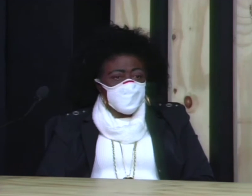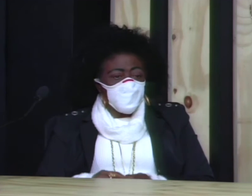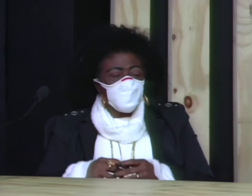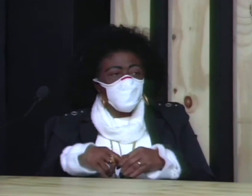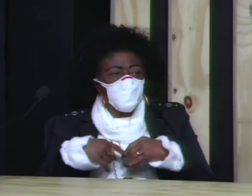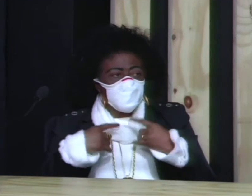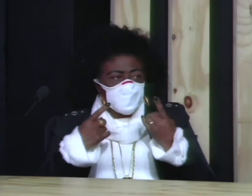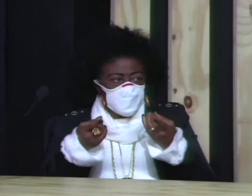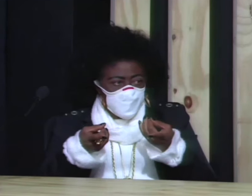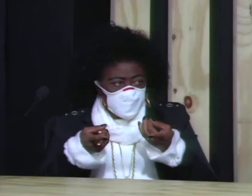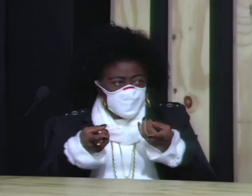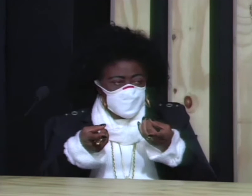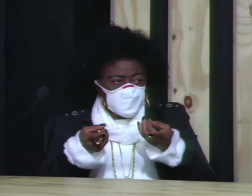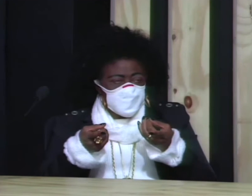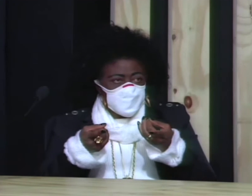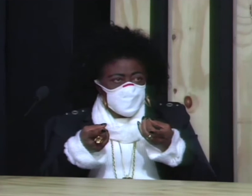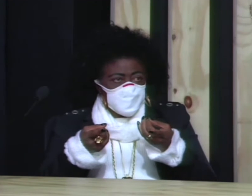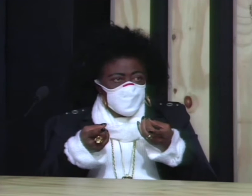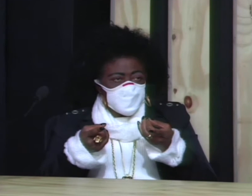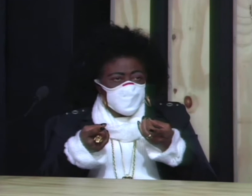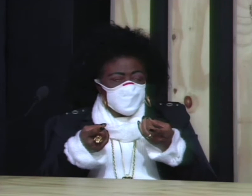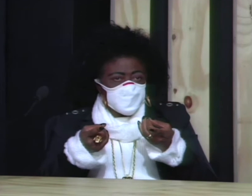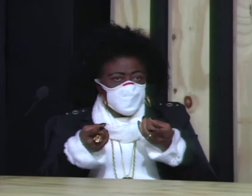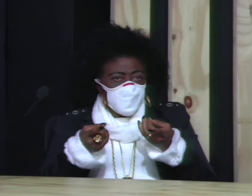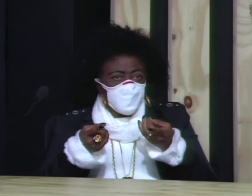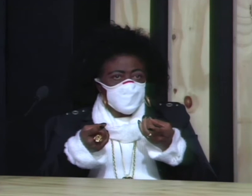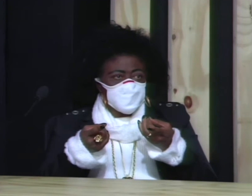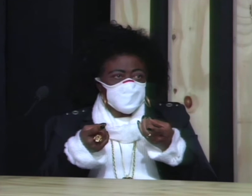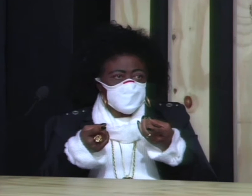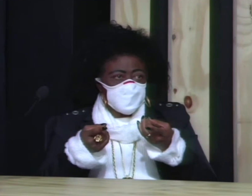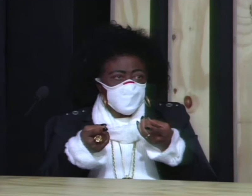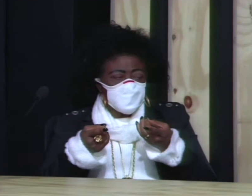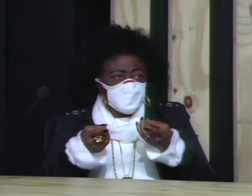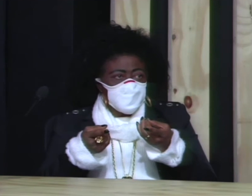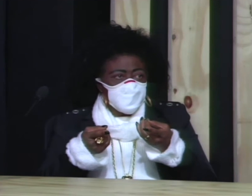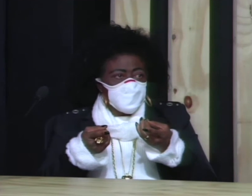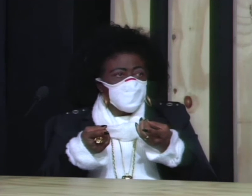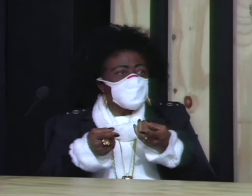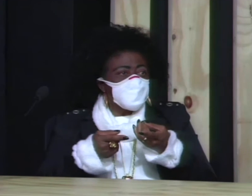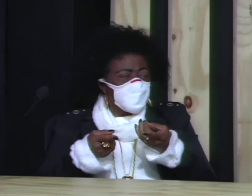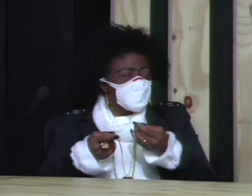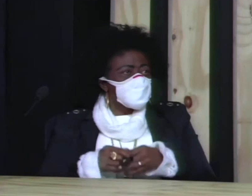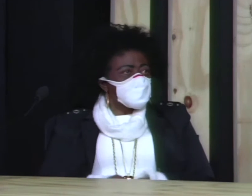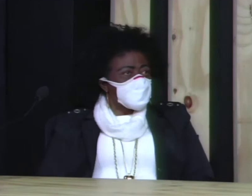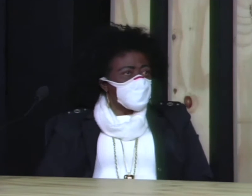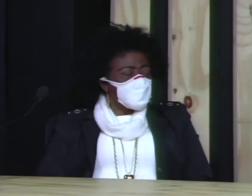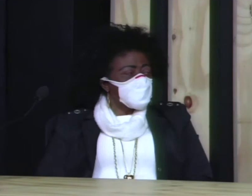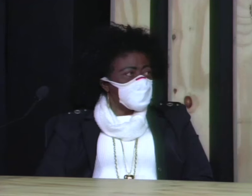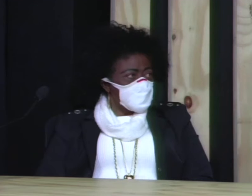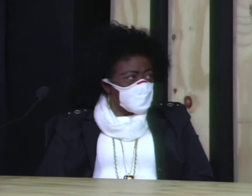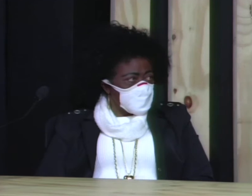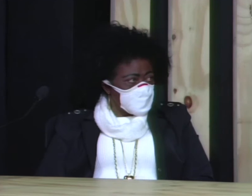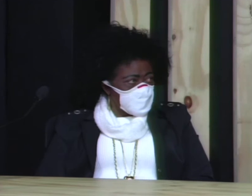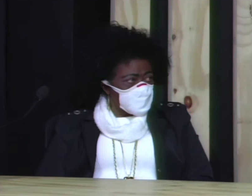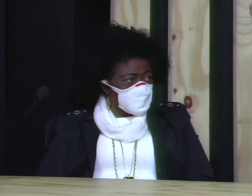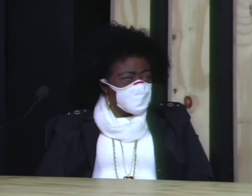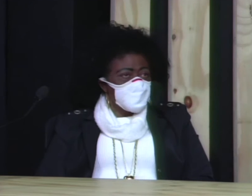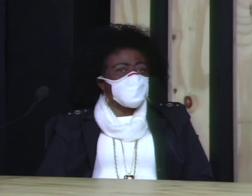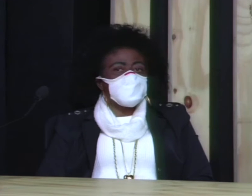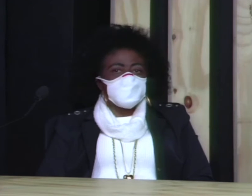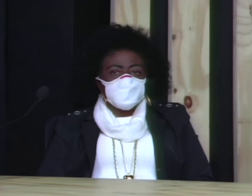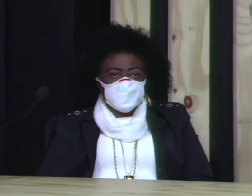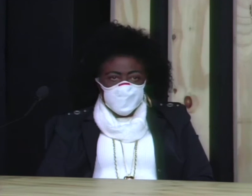ordem judicial com critérios. Então, a ordem judicial não teve os seus critérios obedecidos.